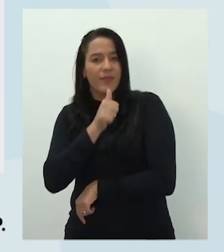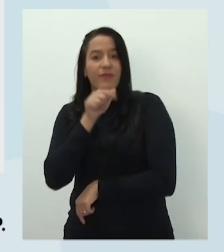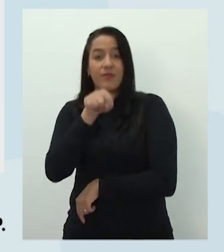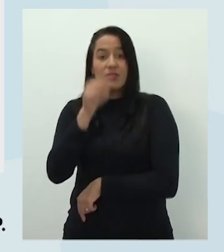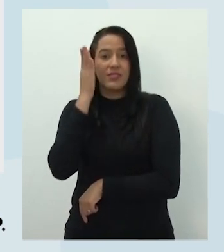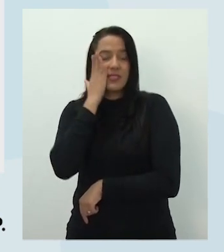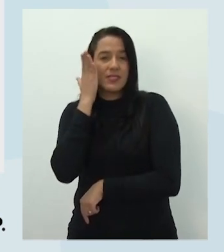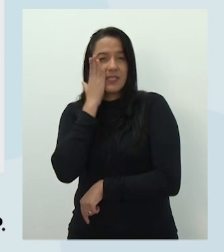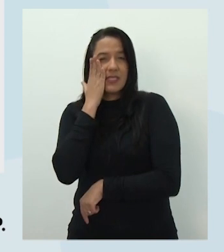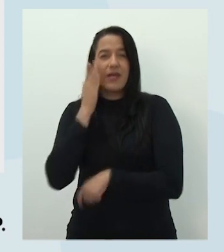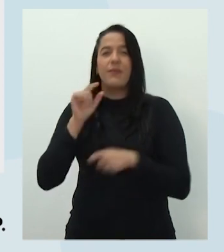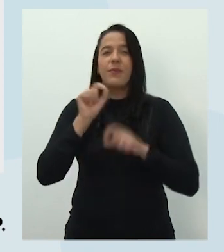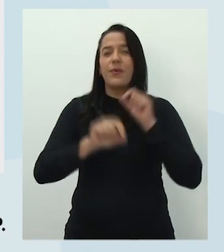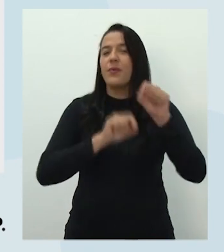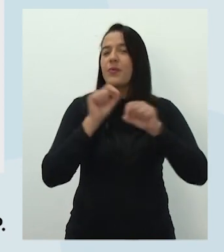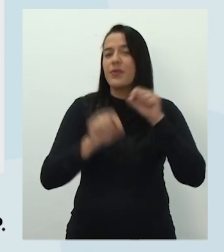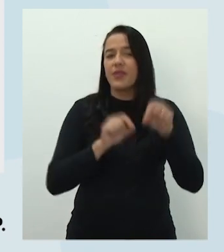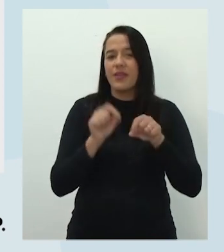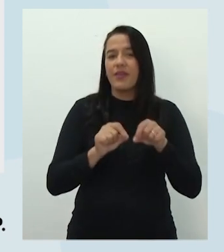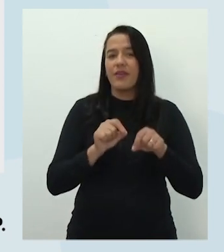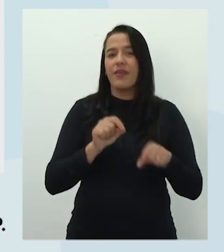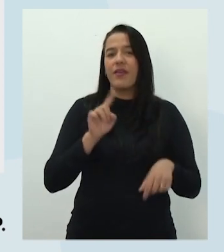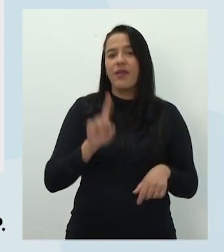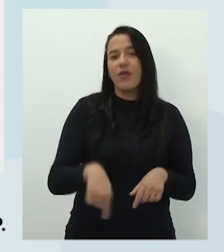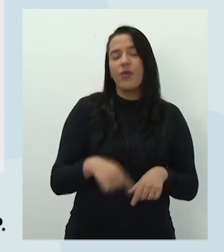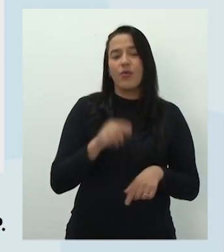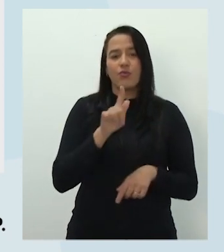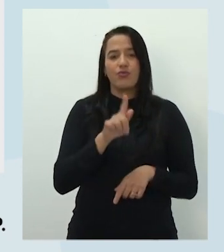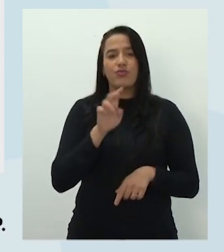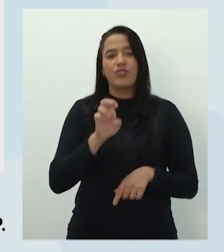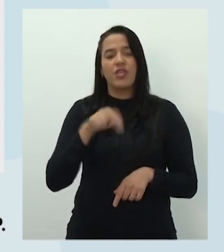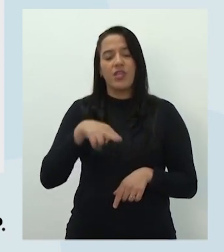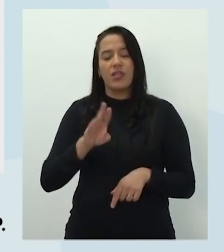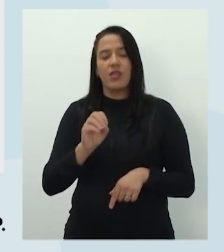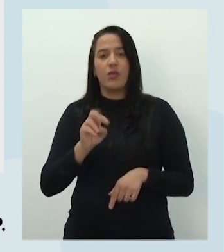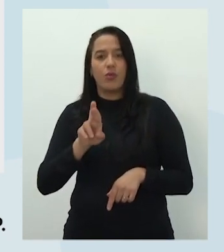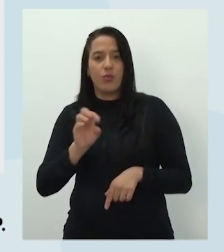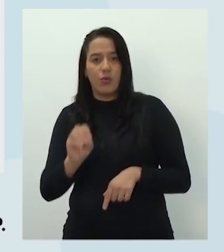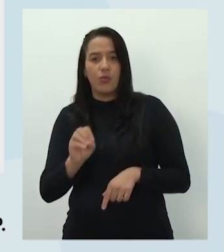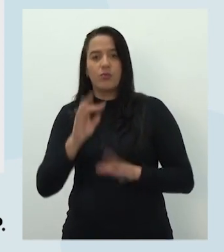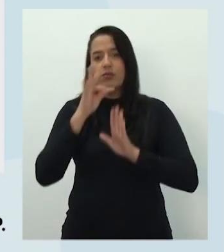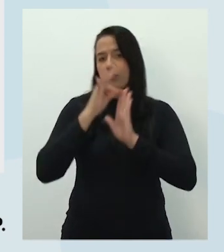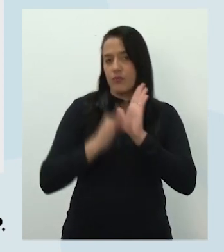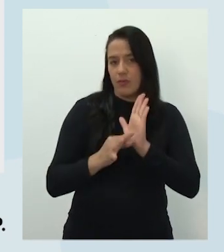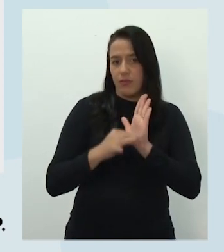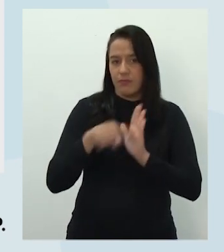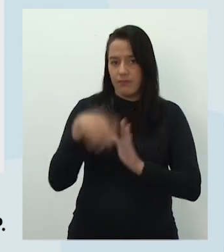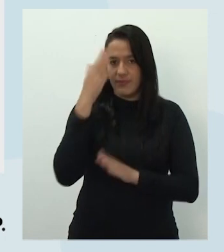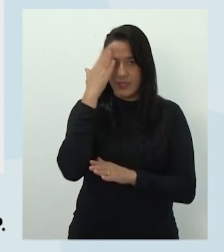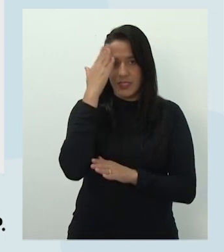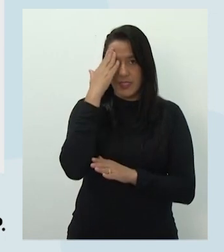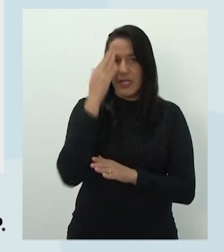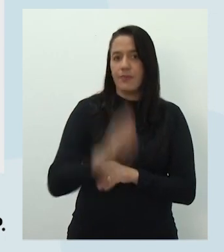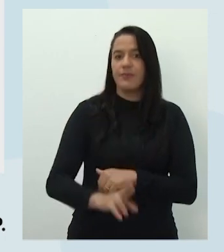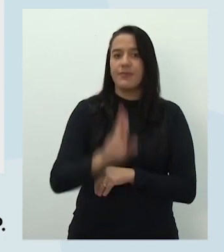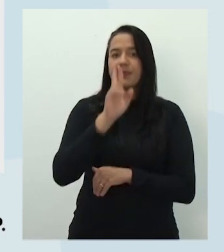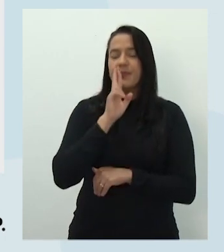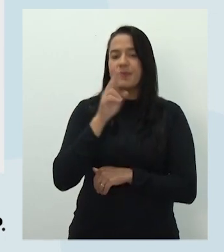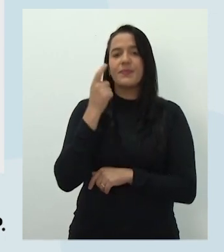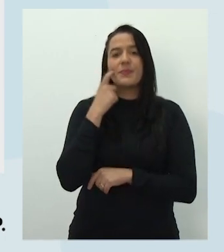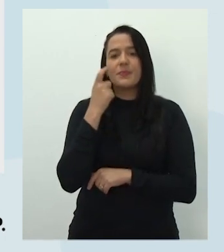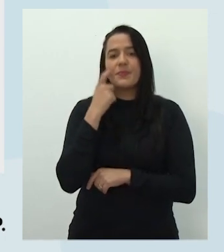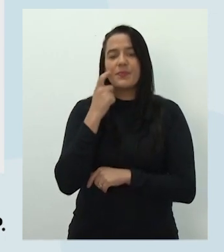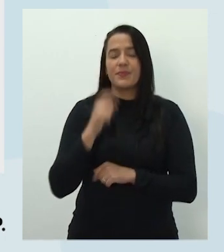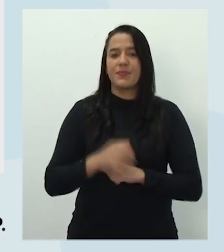realmente o que é um gênero textual? Ai, meu Deus, agora eu quero ver se eles